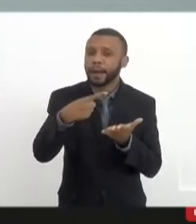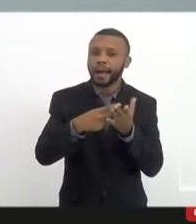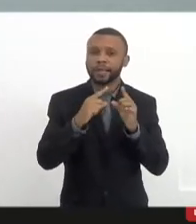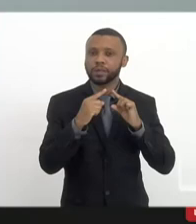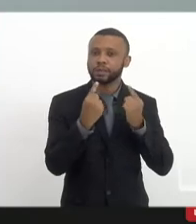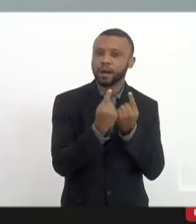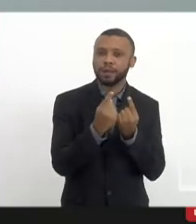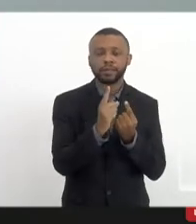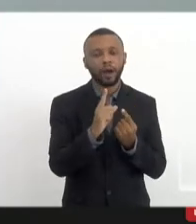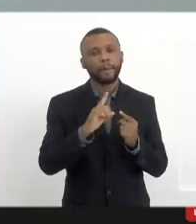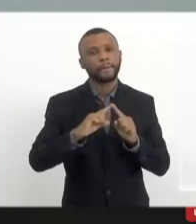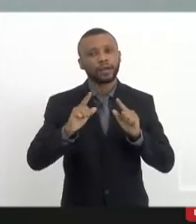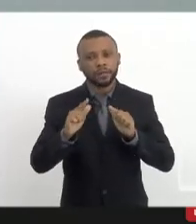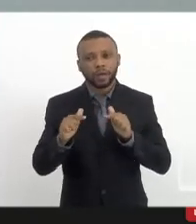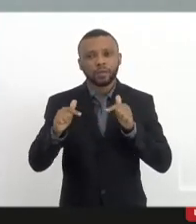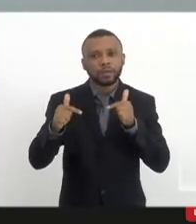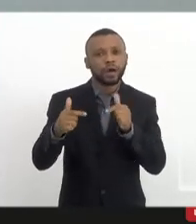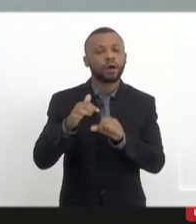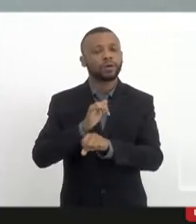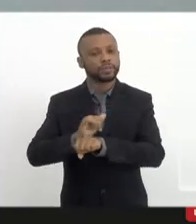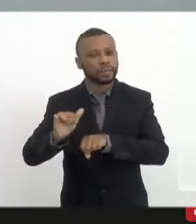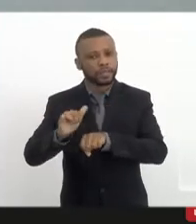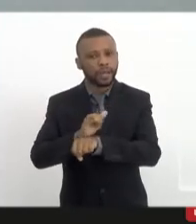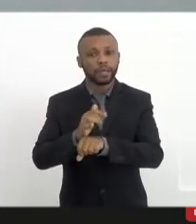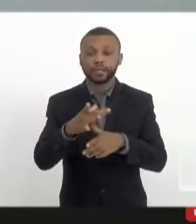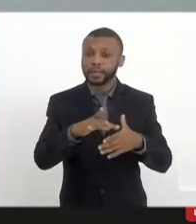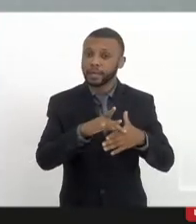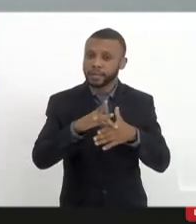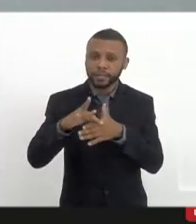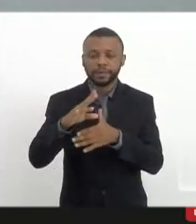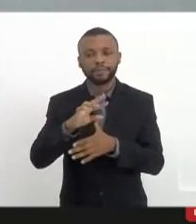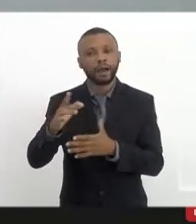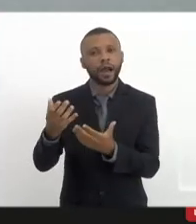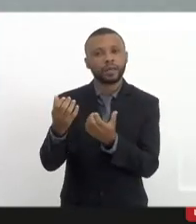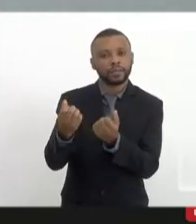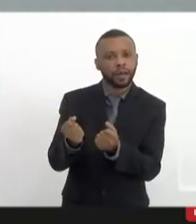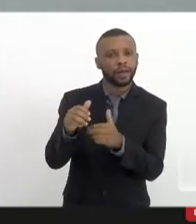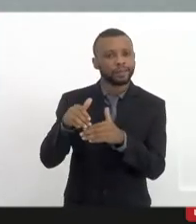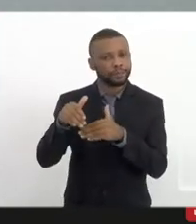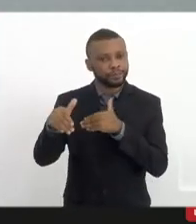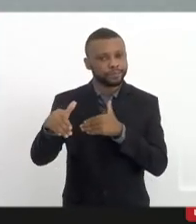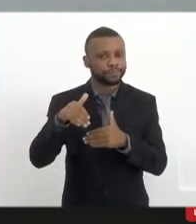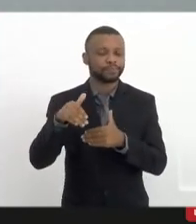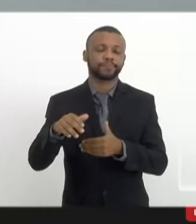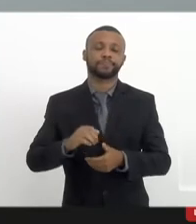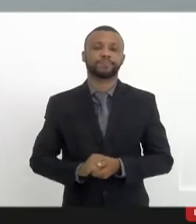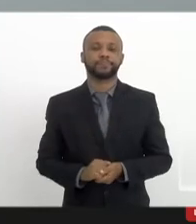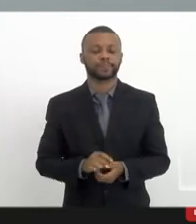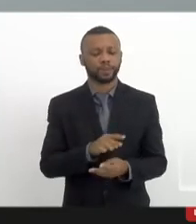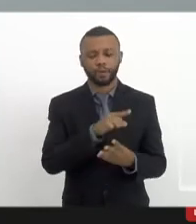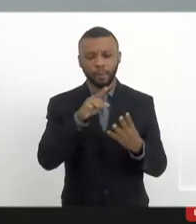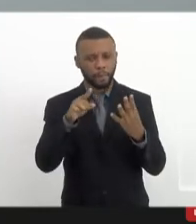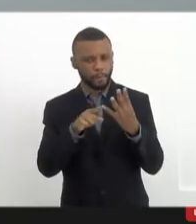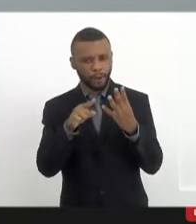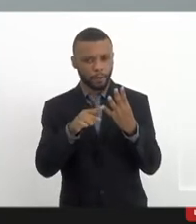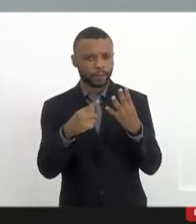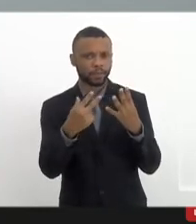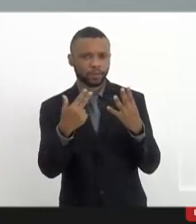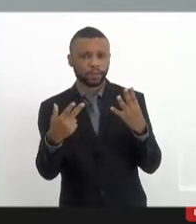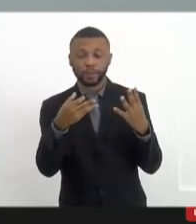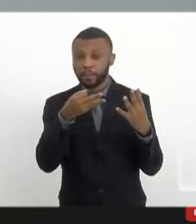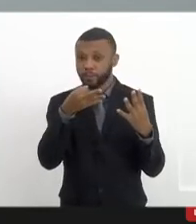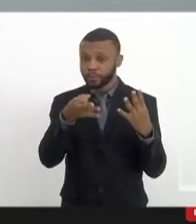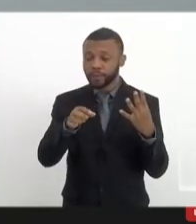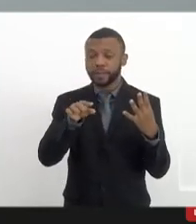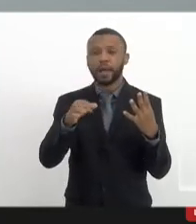atuação, de estratégia que a frente vai adotar daqui para frente. E uma quarta questão, já se mencionou aqui, é